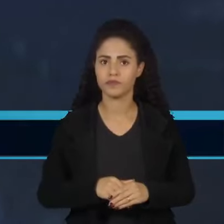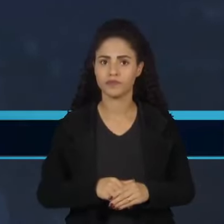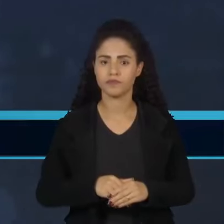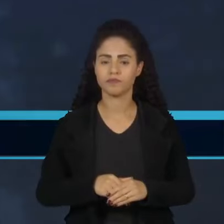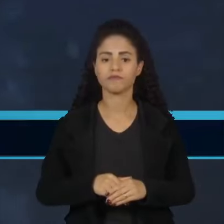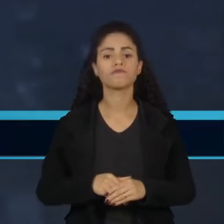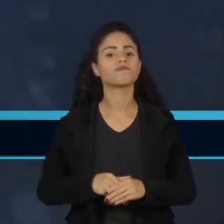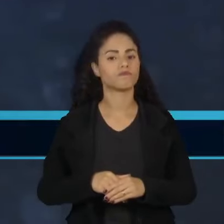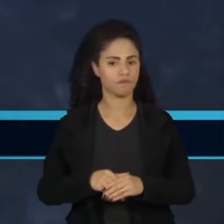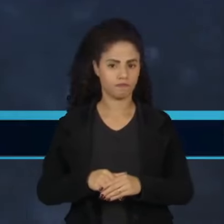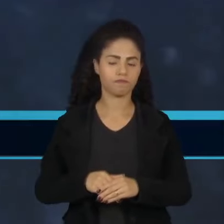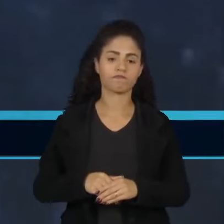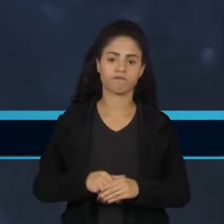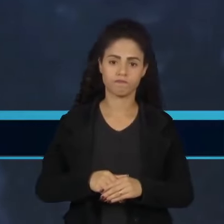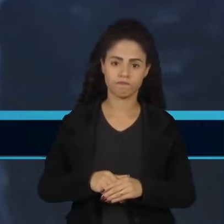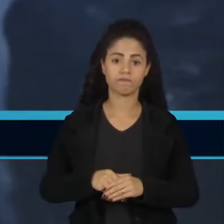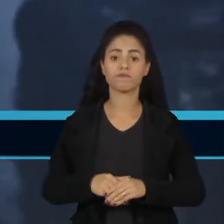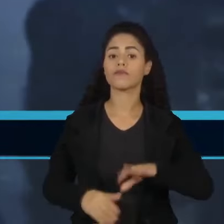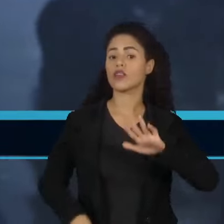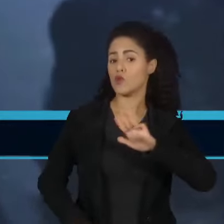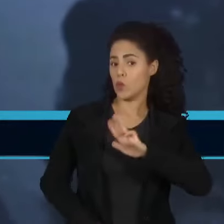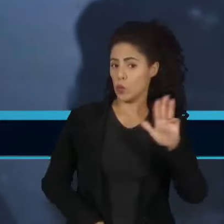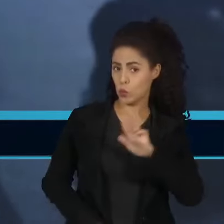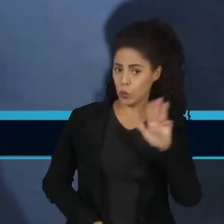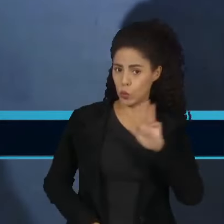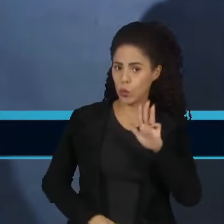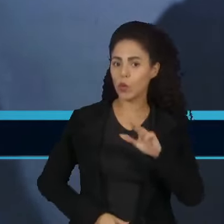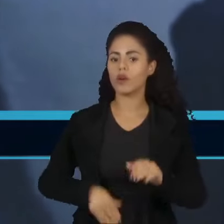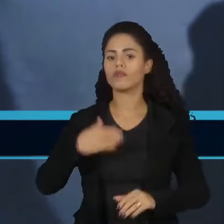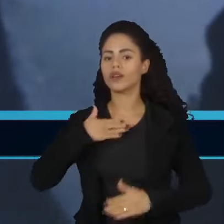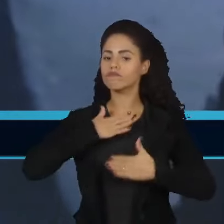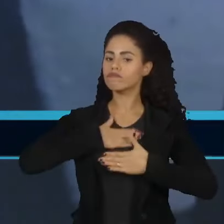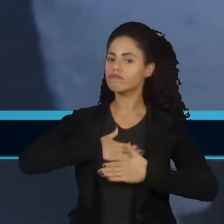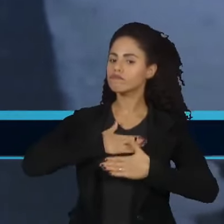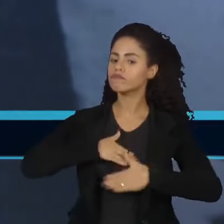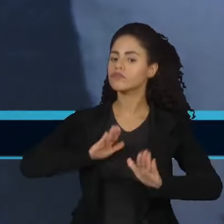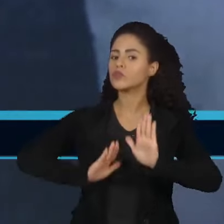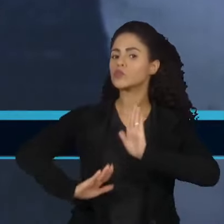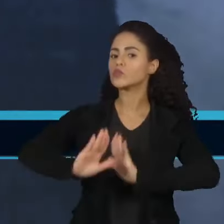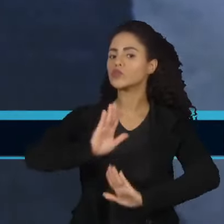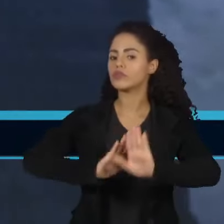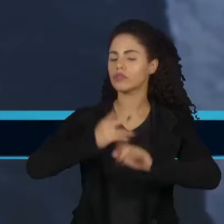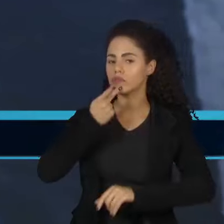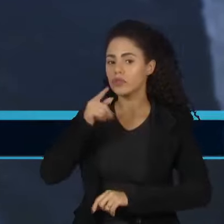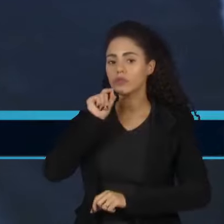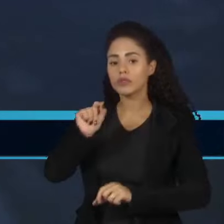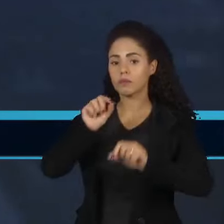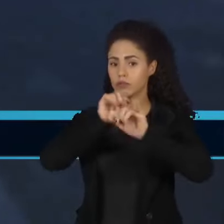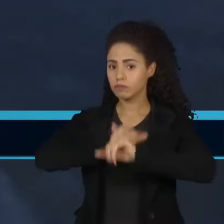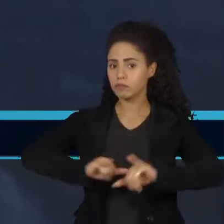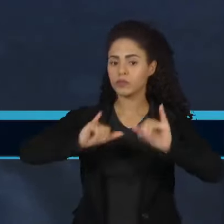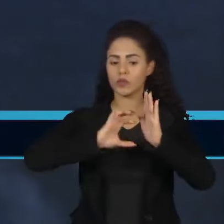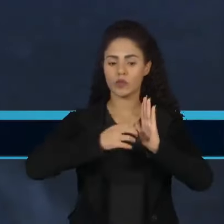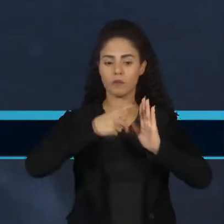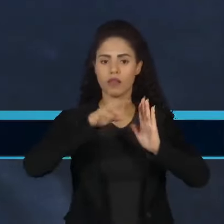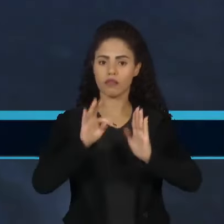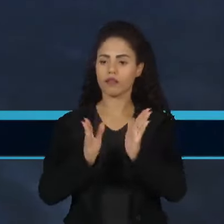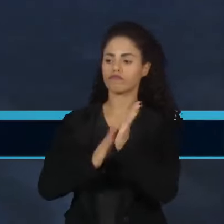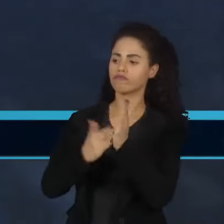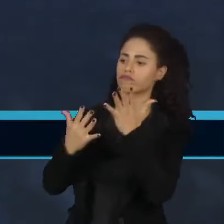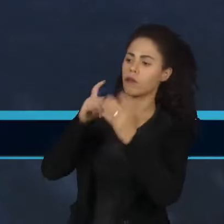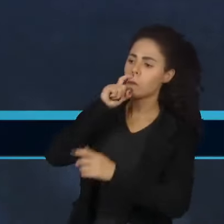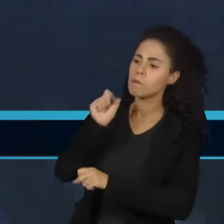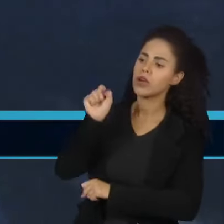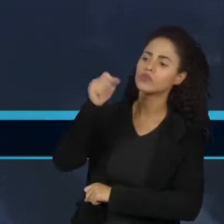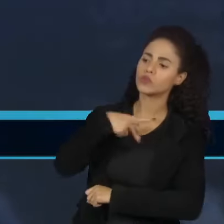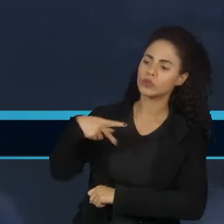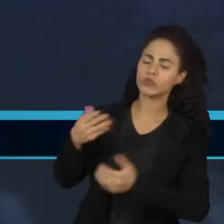O tom cauteloso do presidente Lula, que aguarda as atas das eleições venezuelanas, aliado ao comunicado do PT, elogiando Maduro